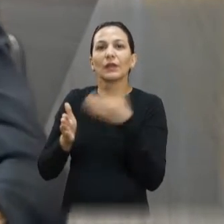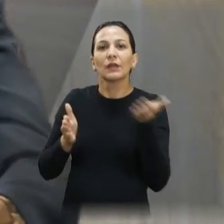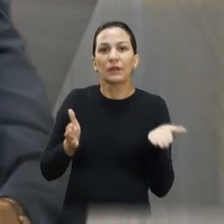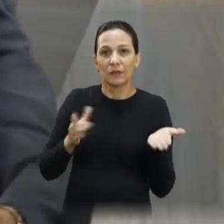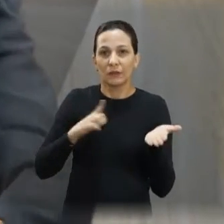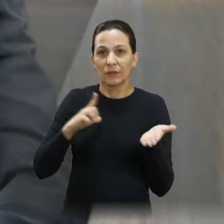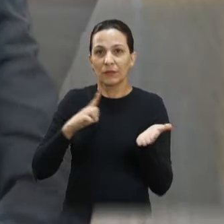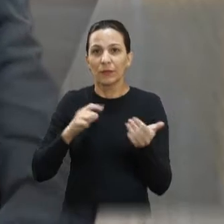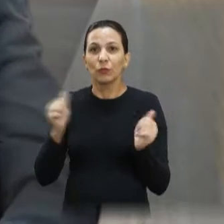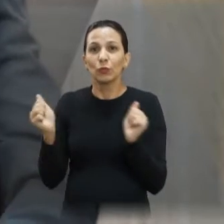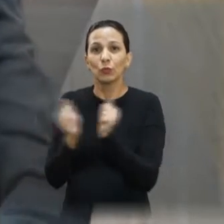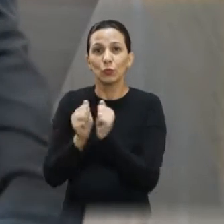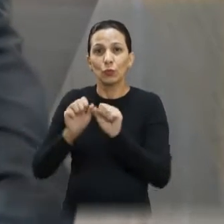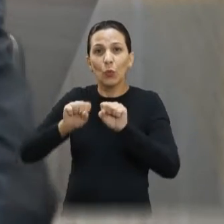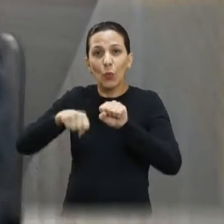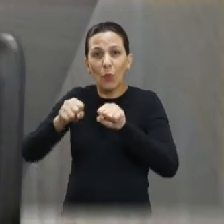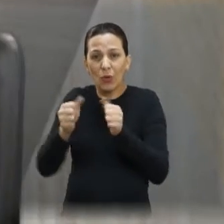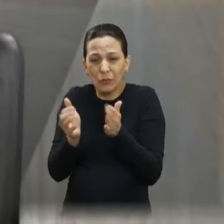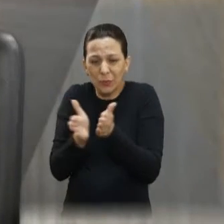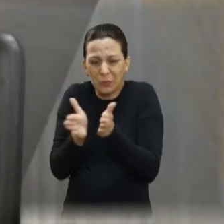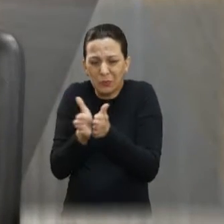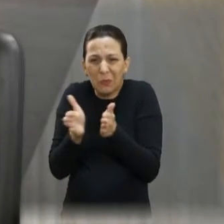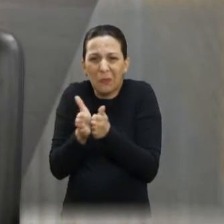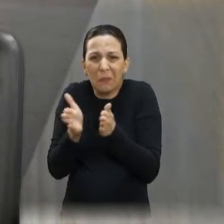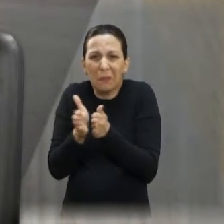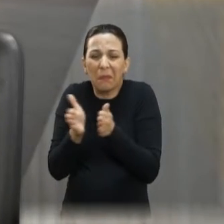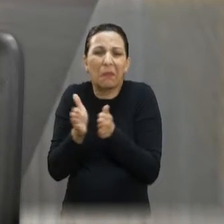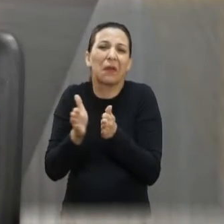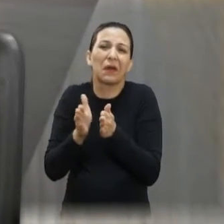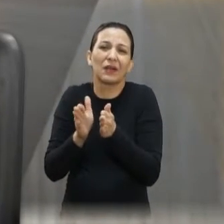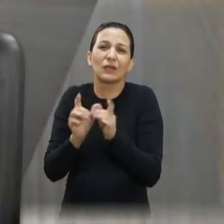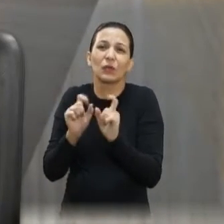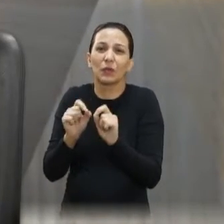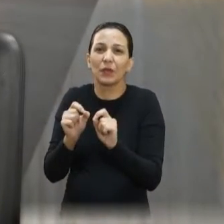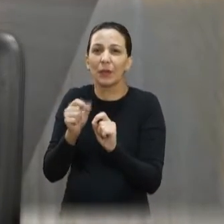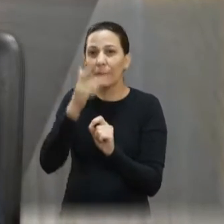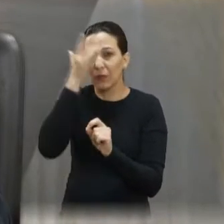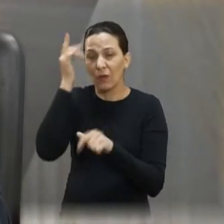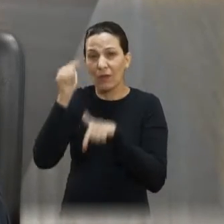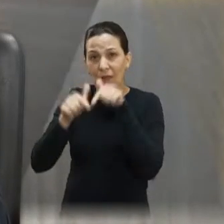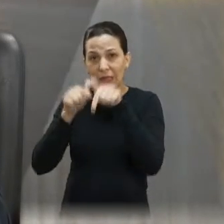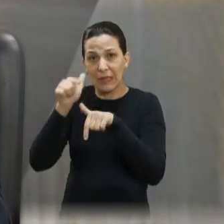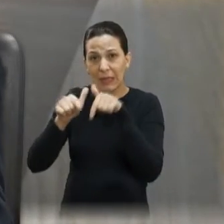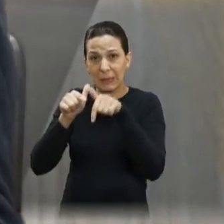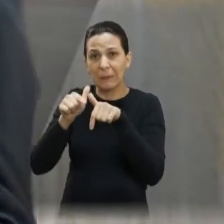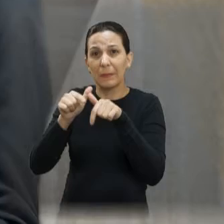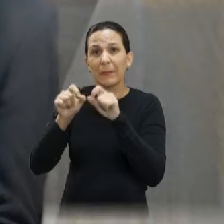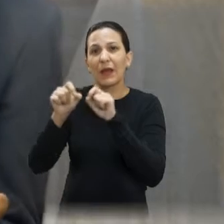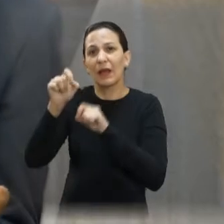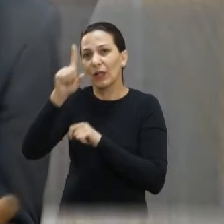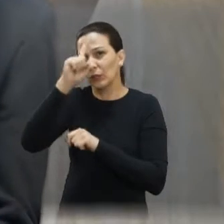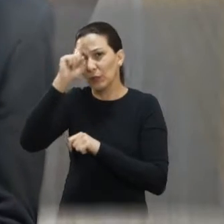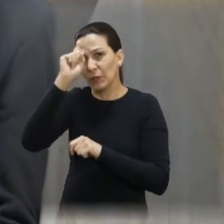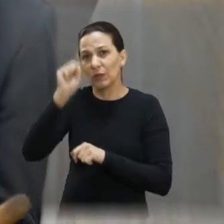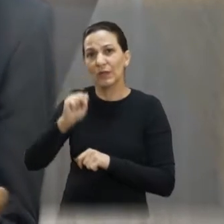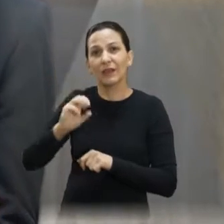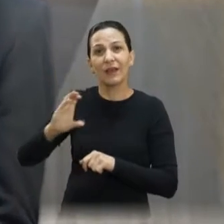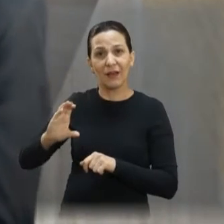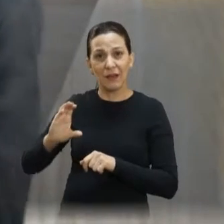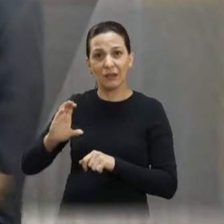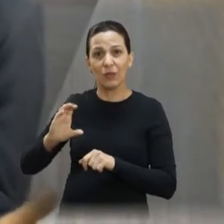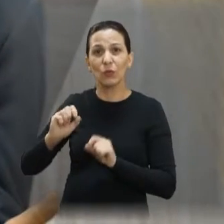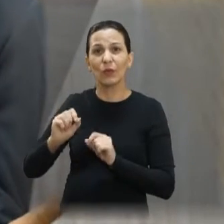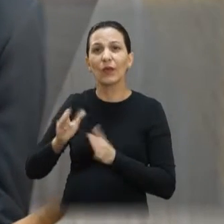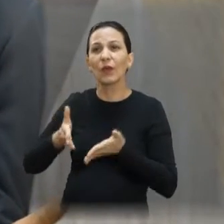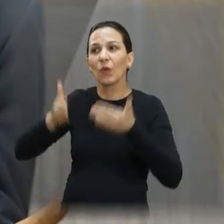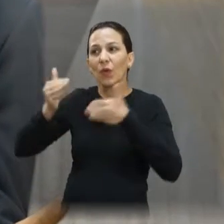junto uma moto da outra, grudadinha uma na outra, e a pessoa que tem que trabalhar na Santa Casa, que entra pela Avenida Barroso, a guarita fica bem no meio do quarteirão,